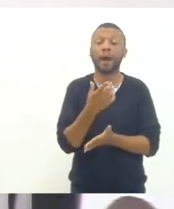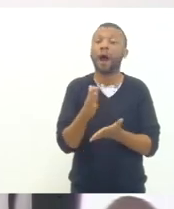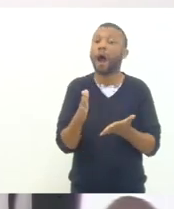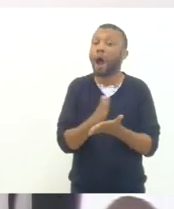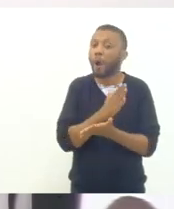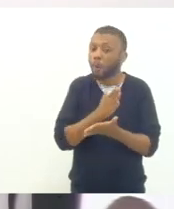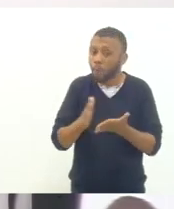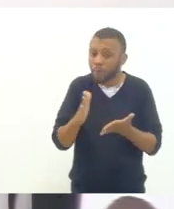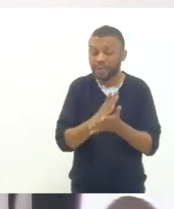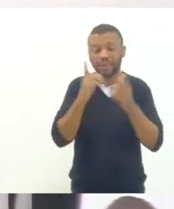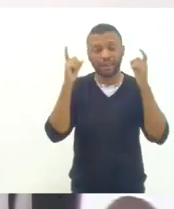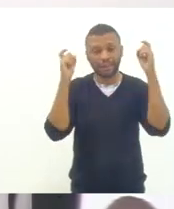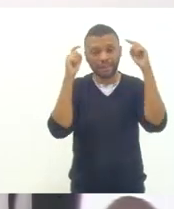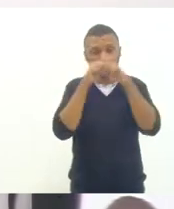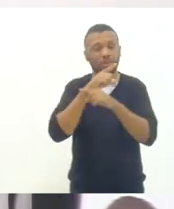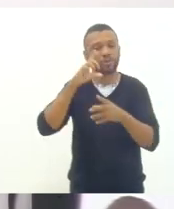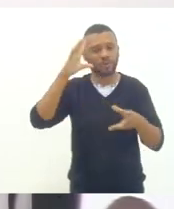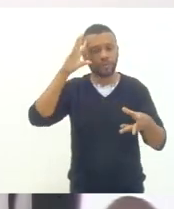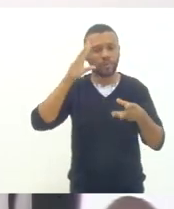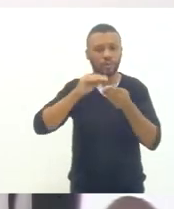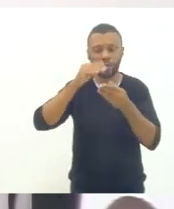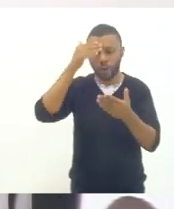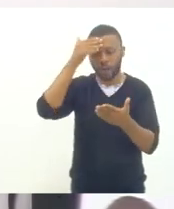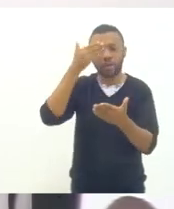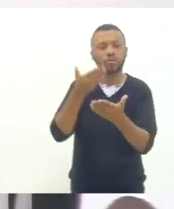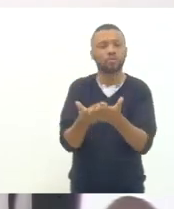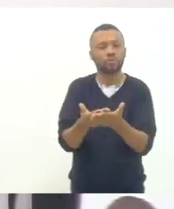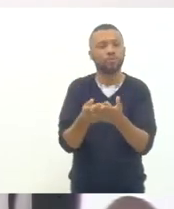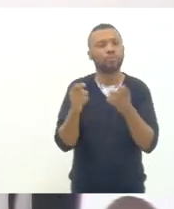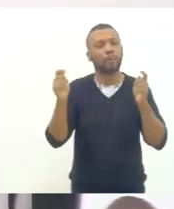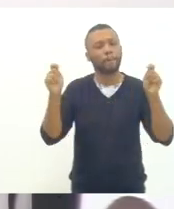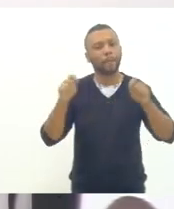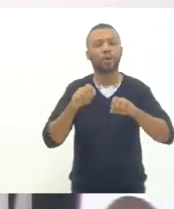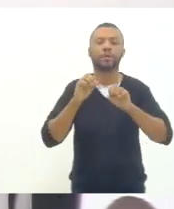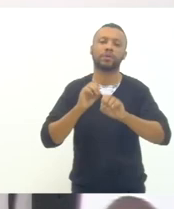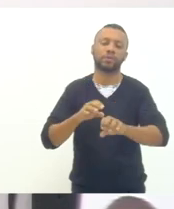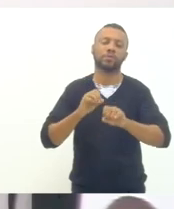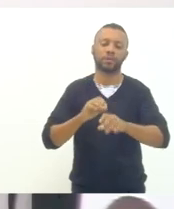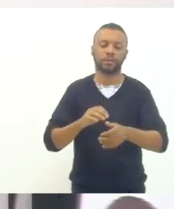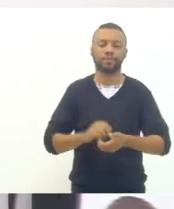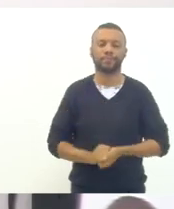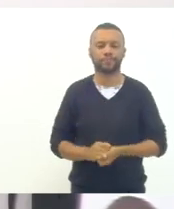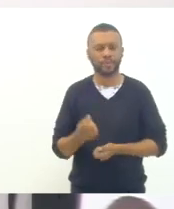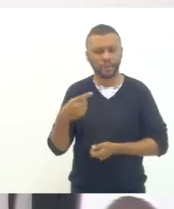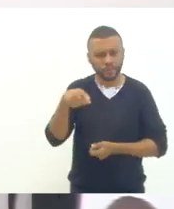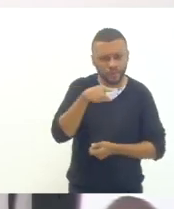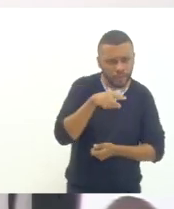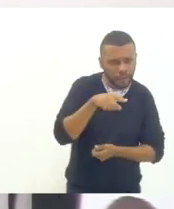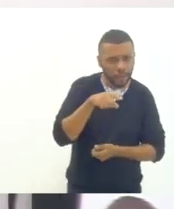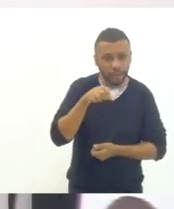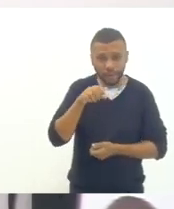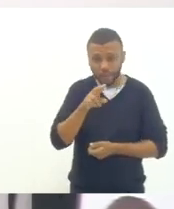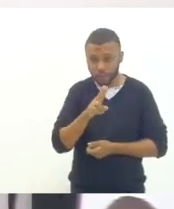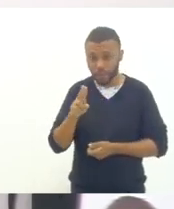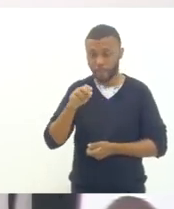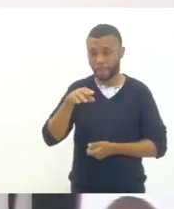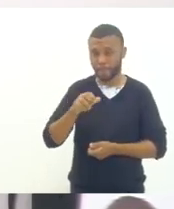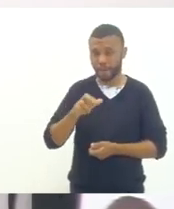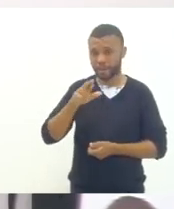é tão difícil de entender eu acredito no poder da educação e você Maria Clara